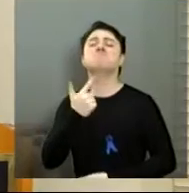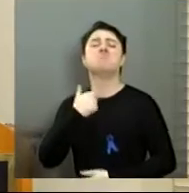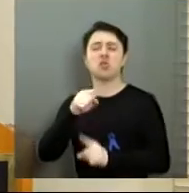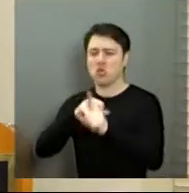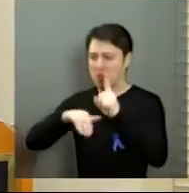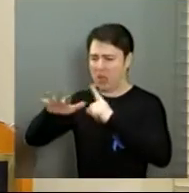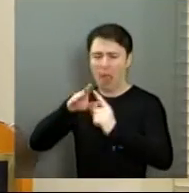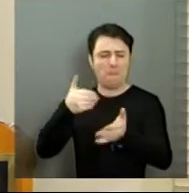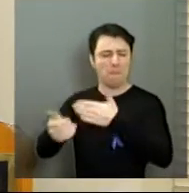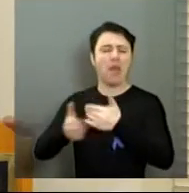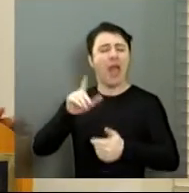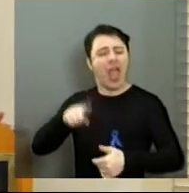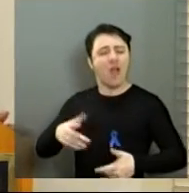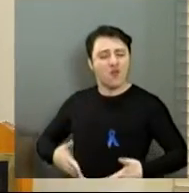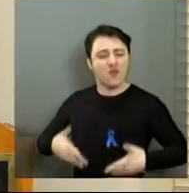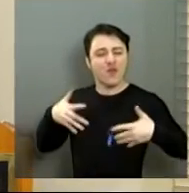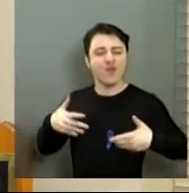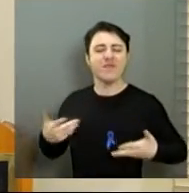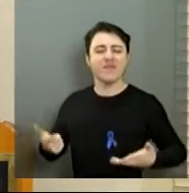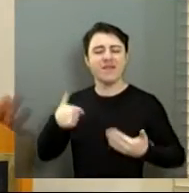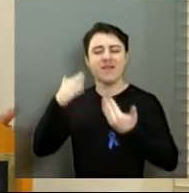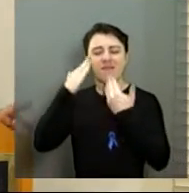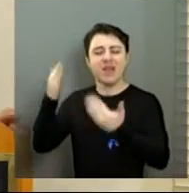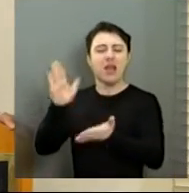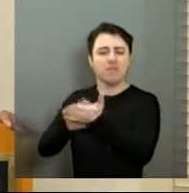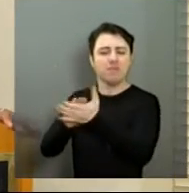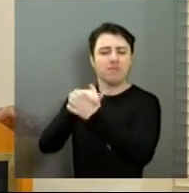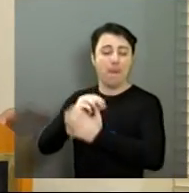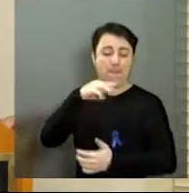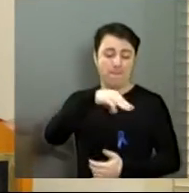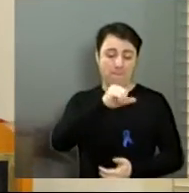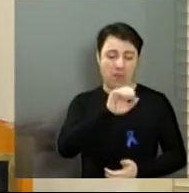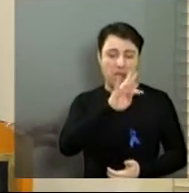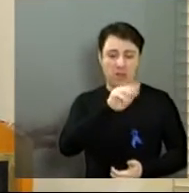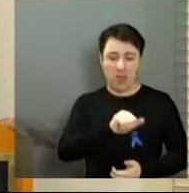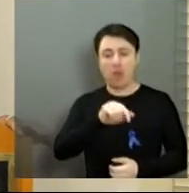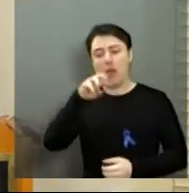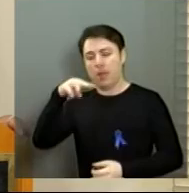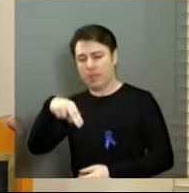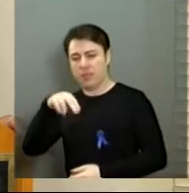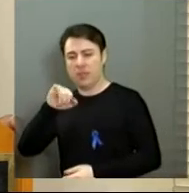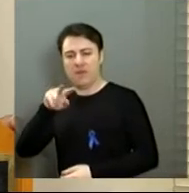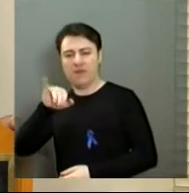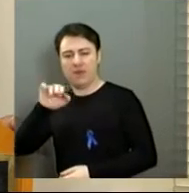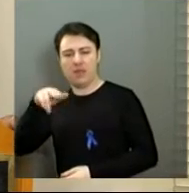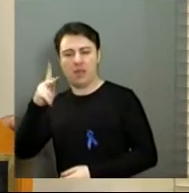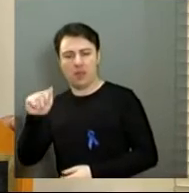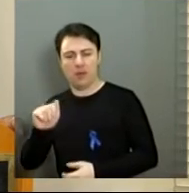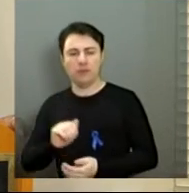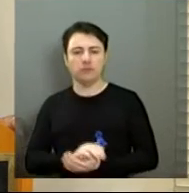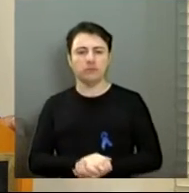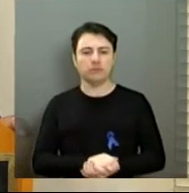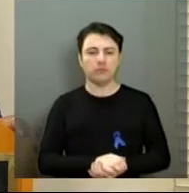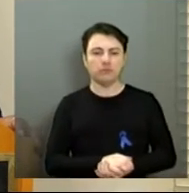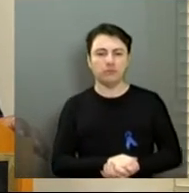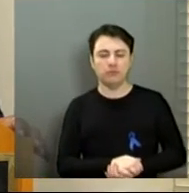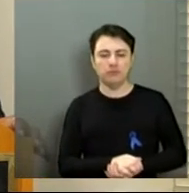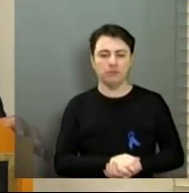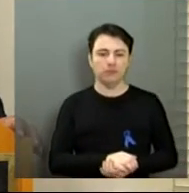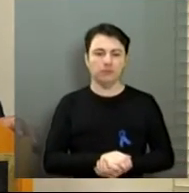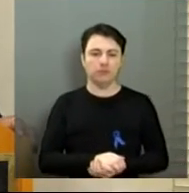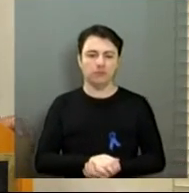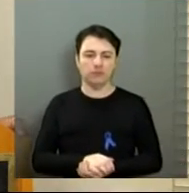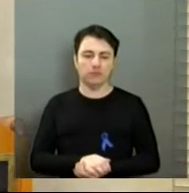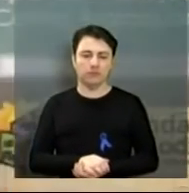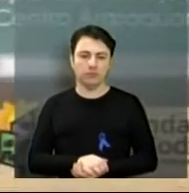Então, o nosso orgulho, a nossa gratidão para a Marta e para a Livinha nesta noite. Próximo slide, por favor.